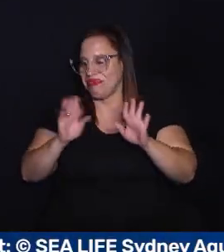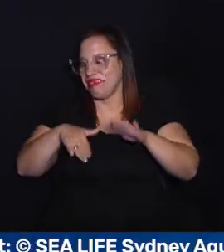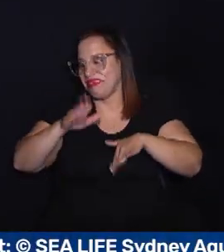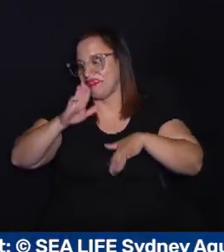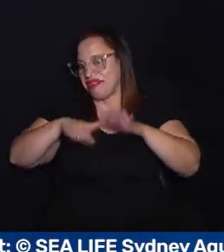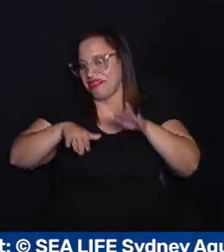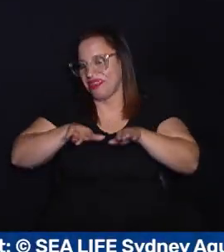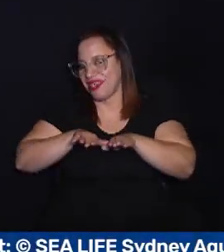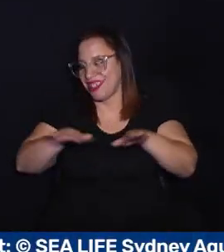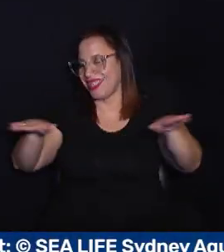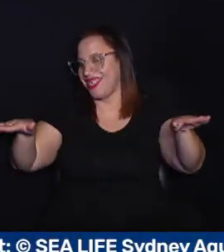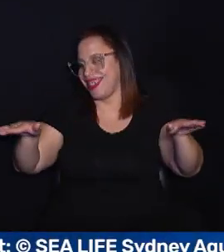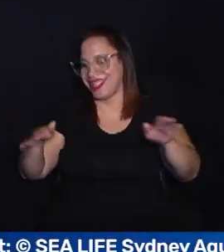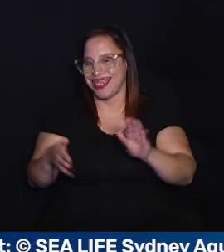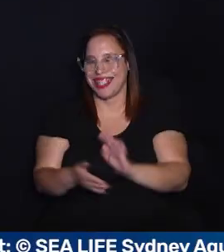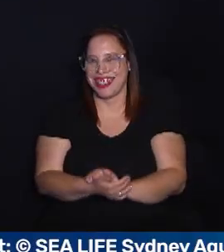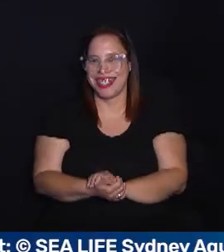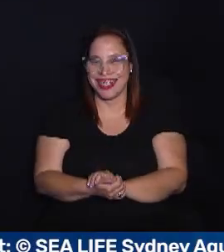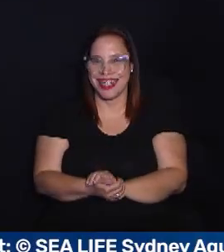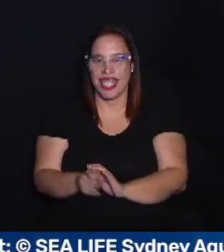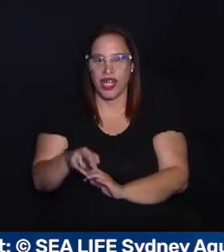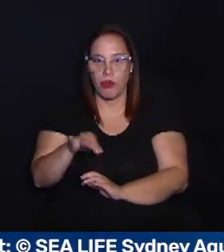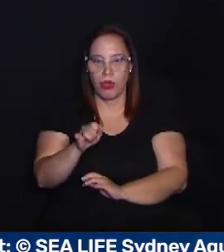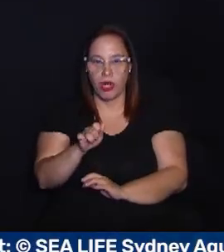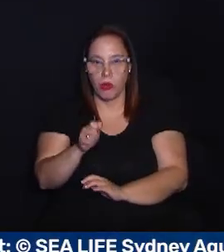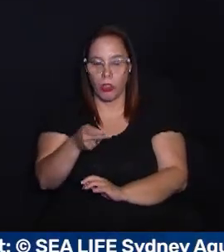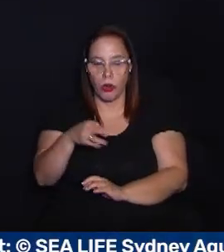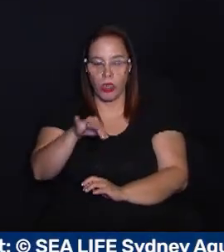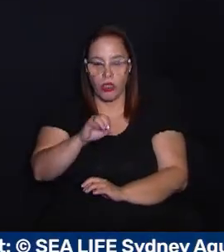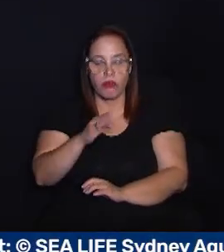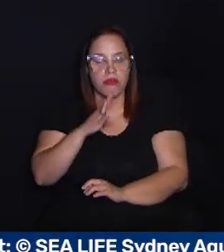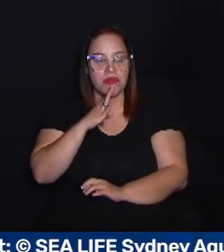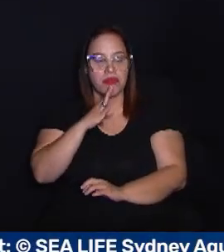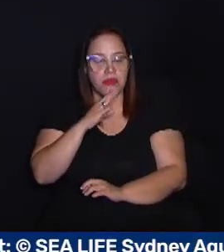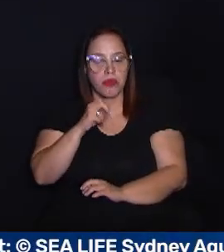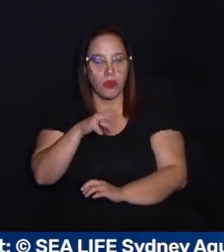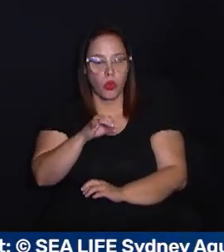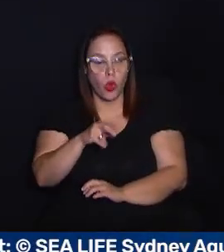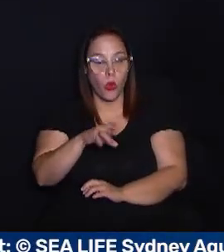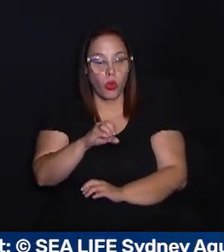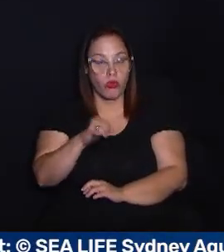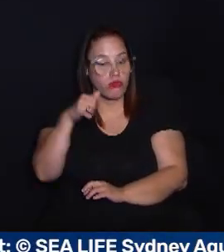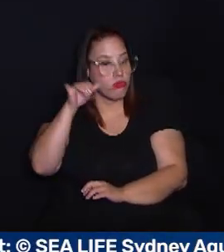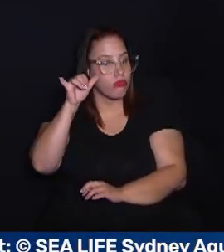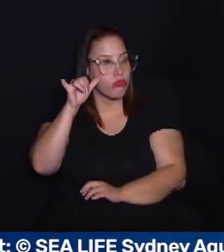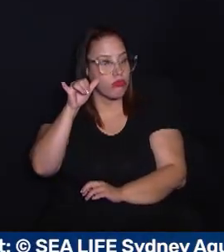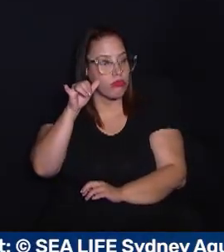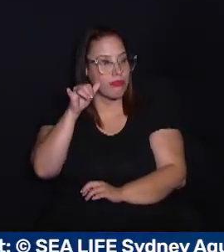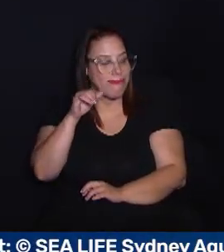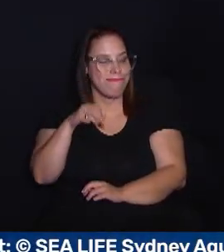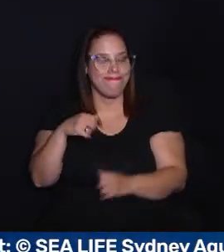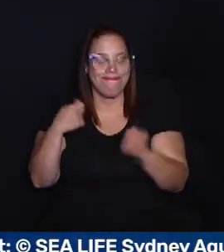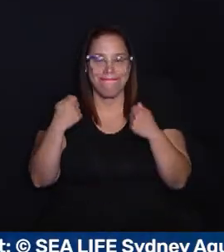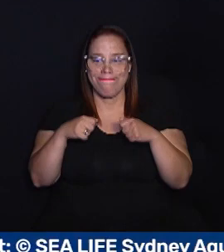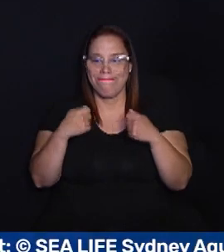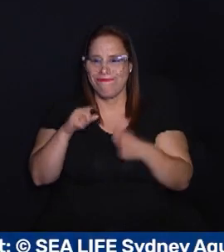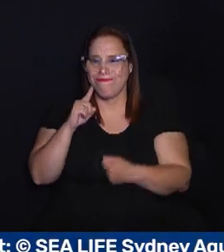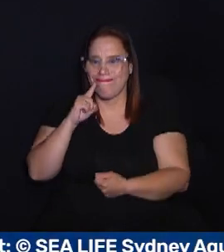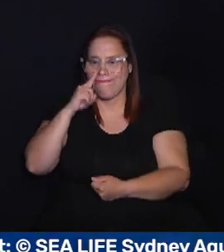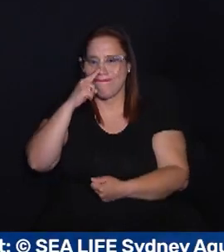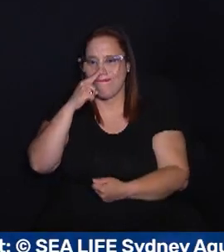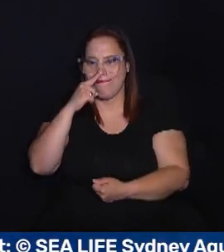ambos saem e nadam em direções opostas. O tubarão mangona também é conhecido como tubarão touro e está